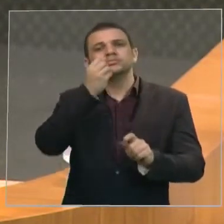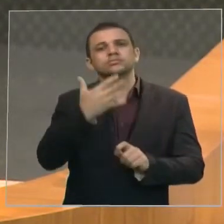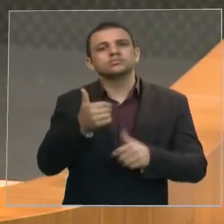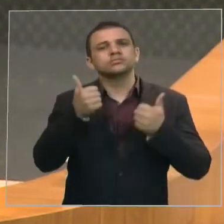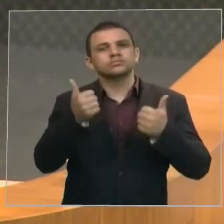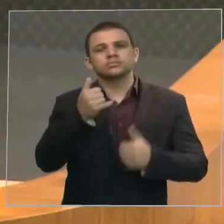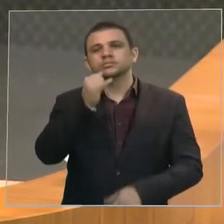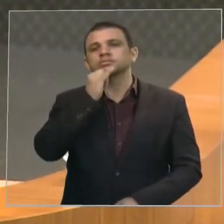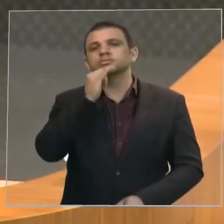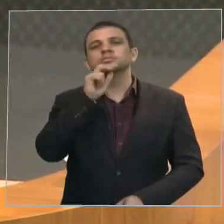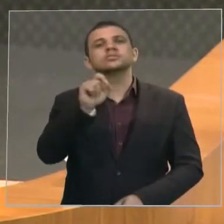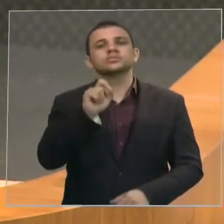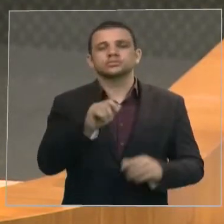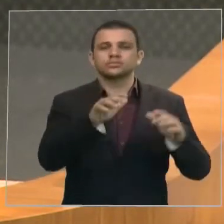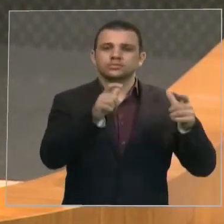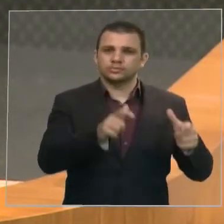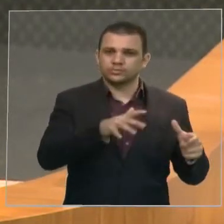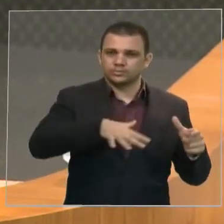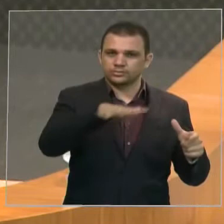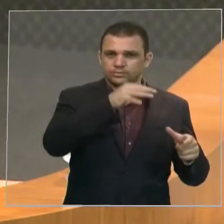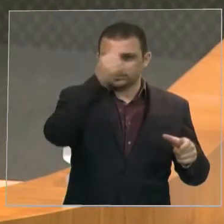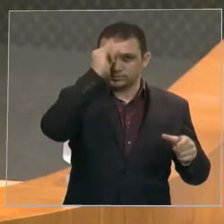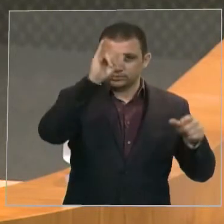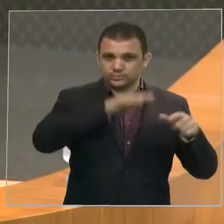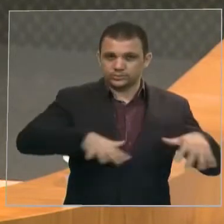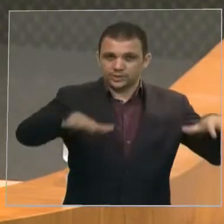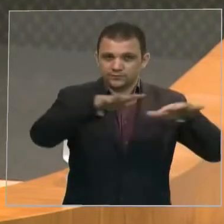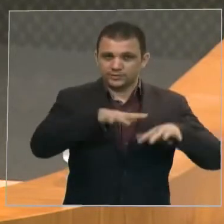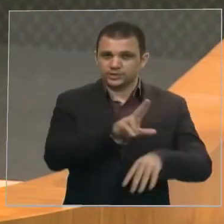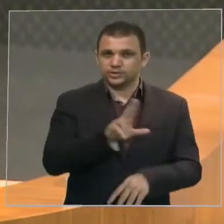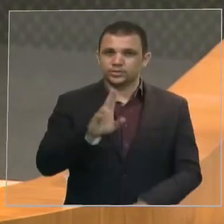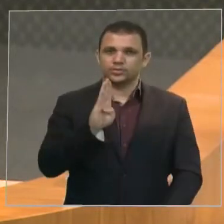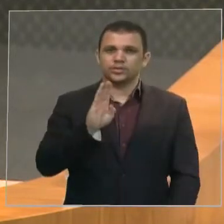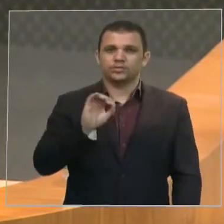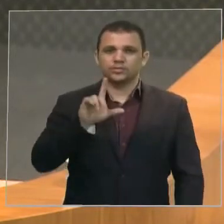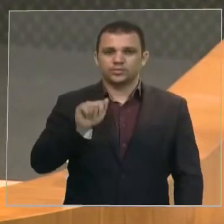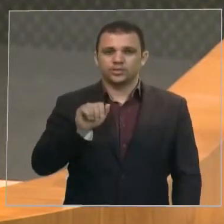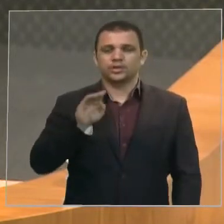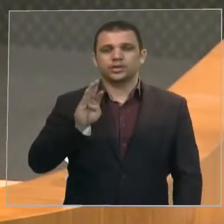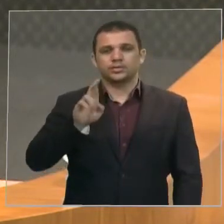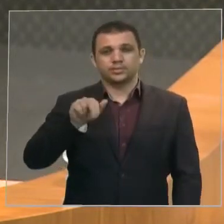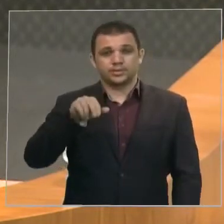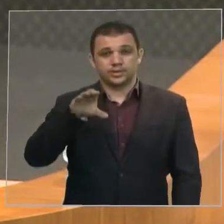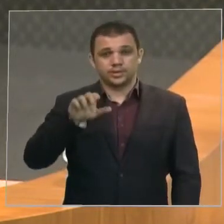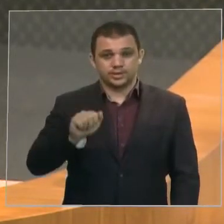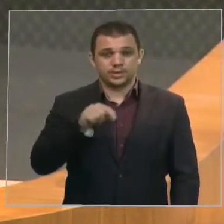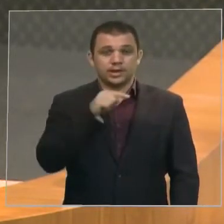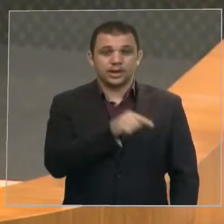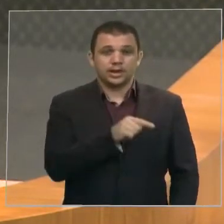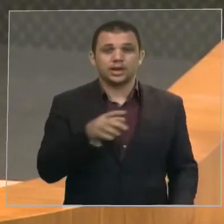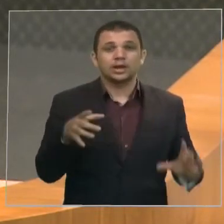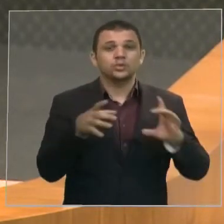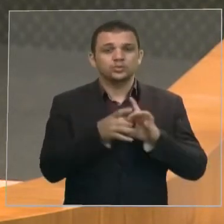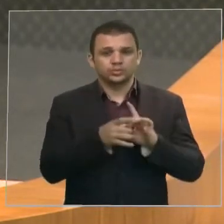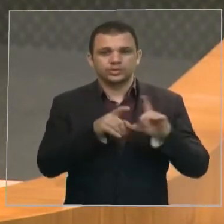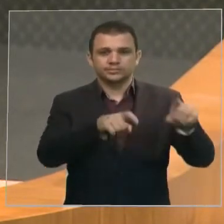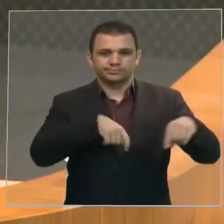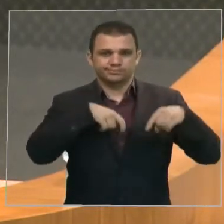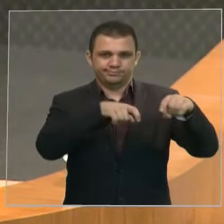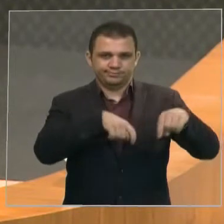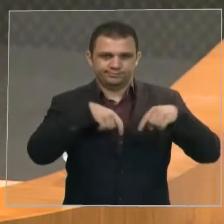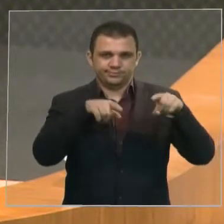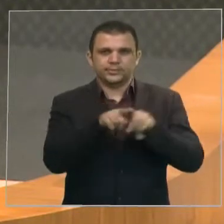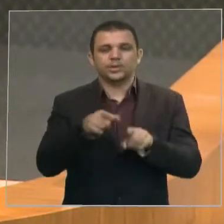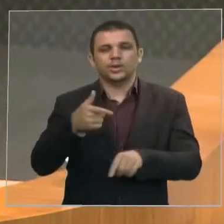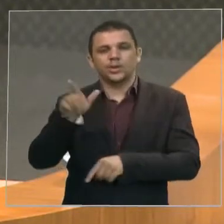que hoje consorcia a agricultura, as grandes lavouras, com outros empreendimentos co